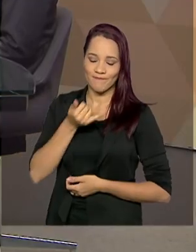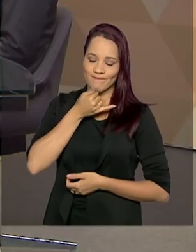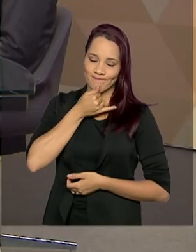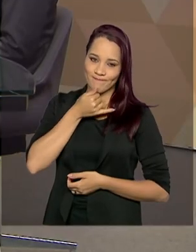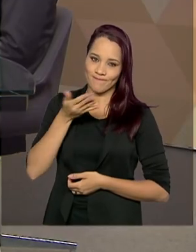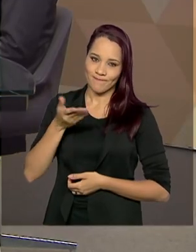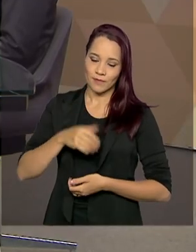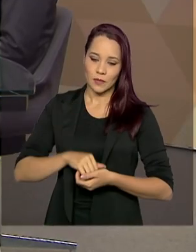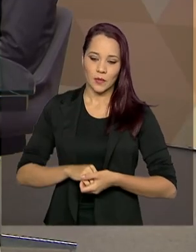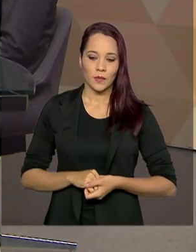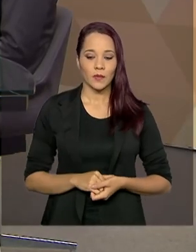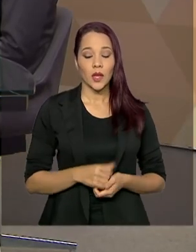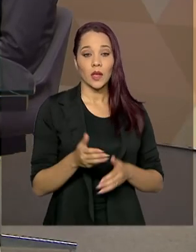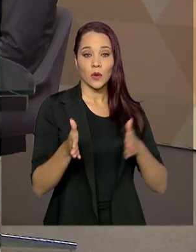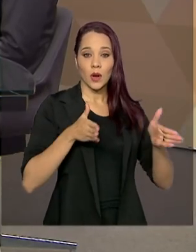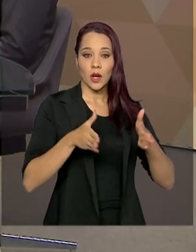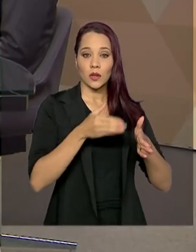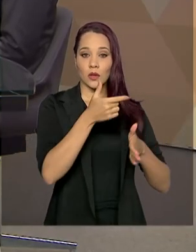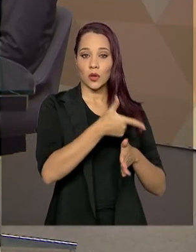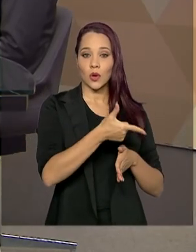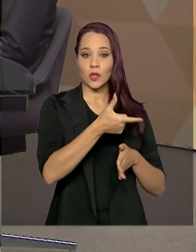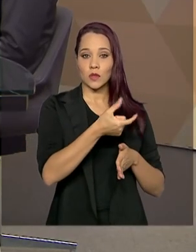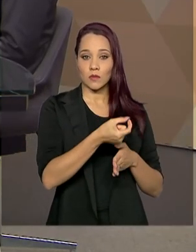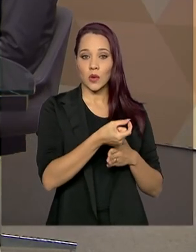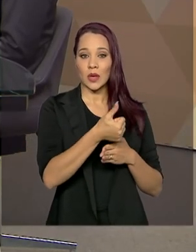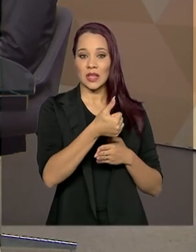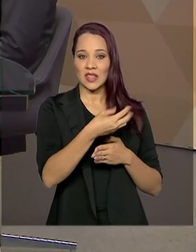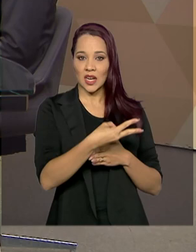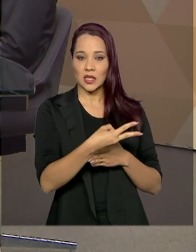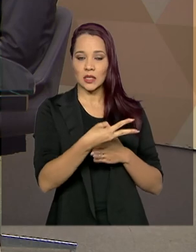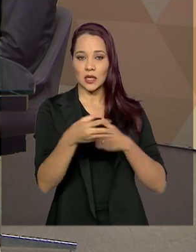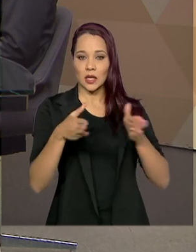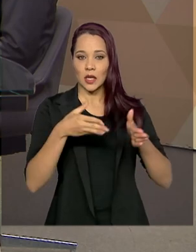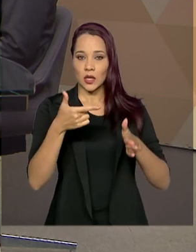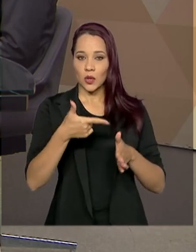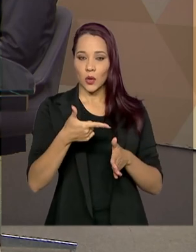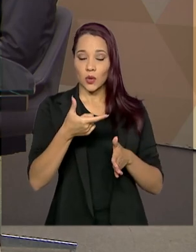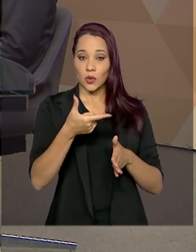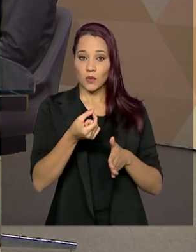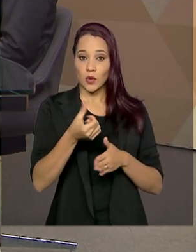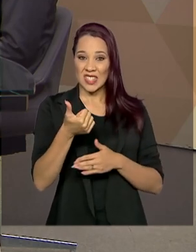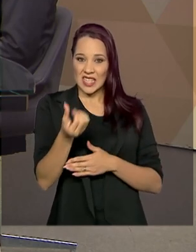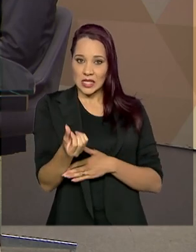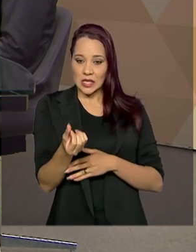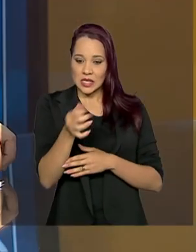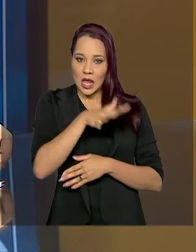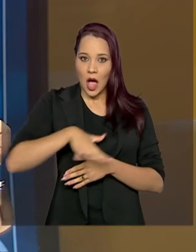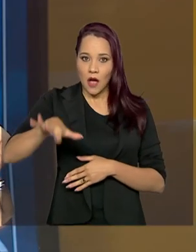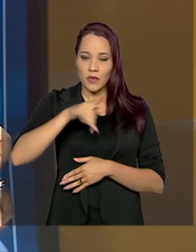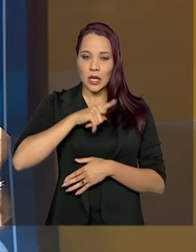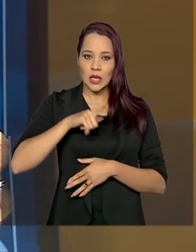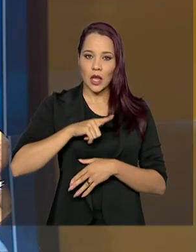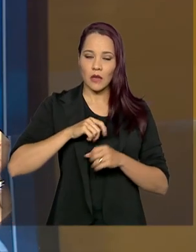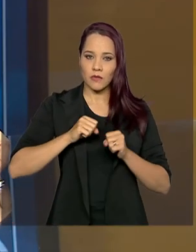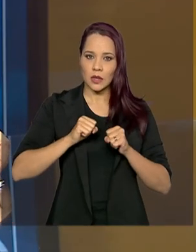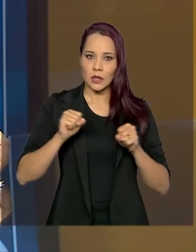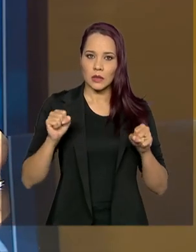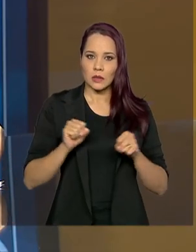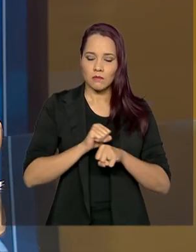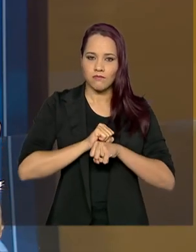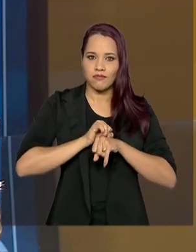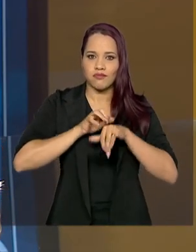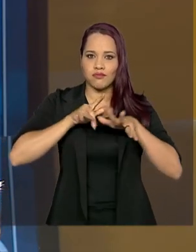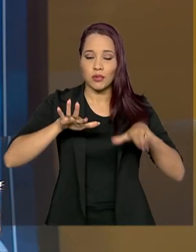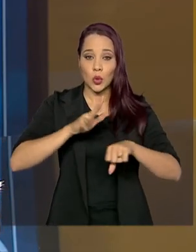E entre 2013 e 2016, ali na África, onde ocorreu o surto de ebola, há